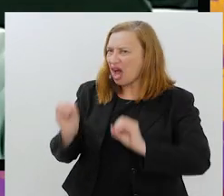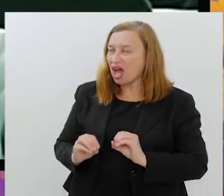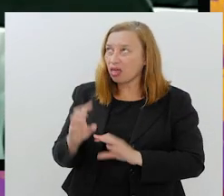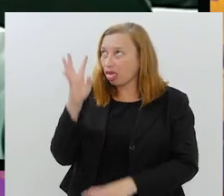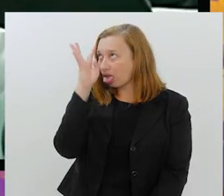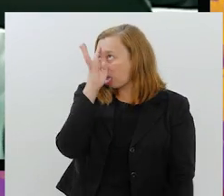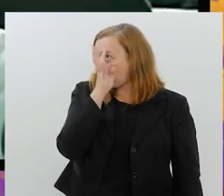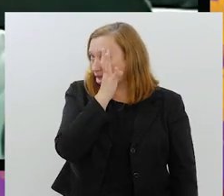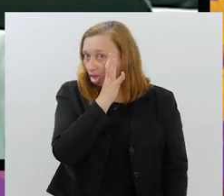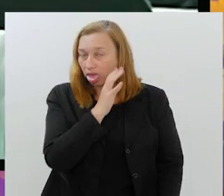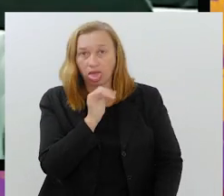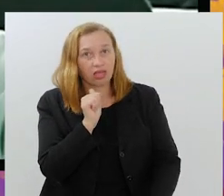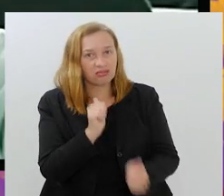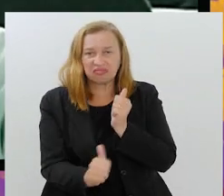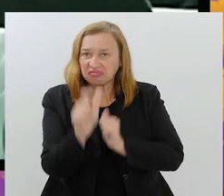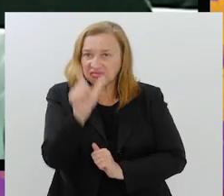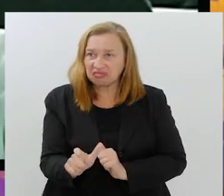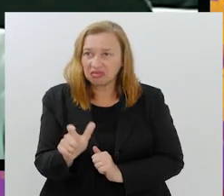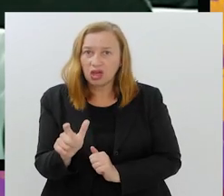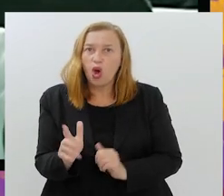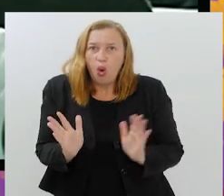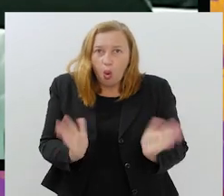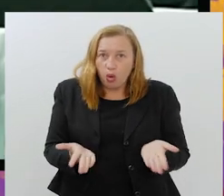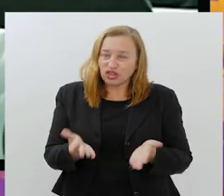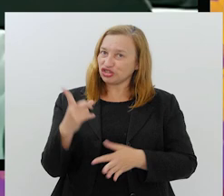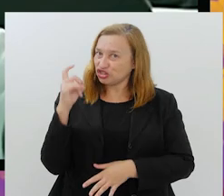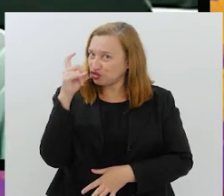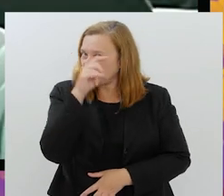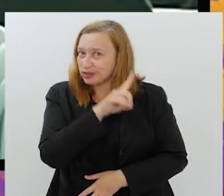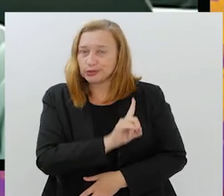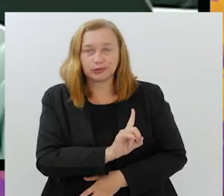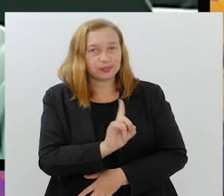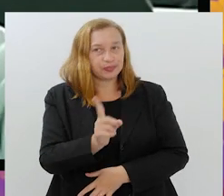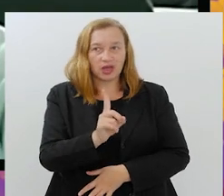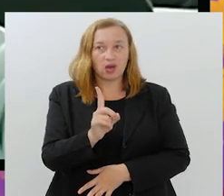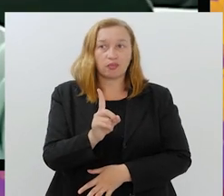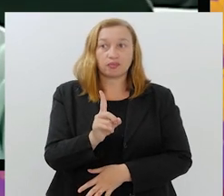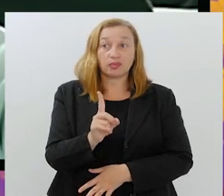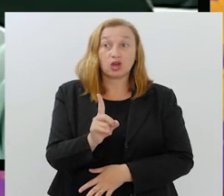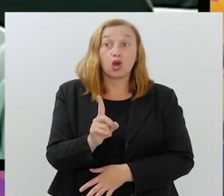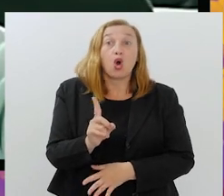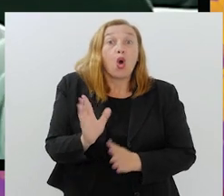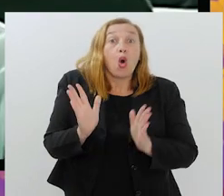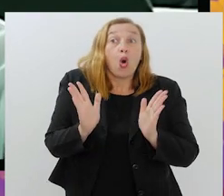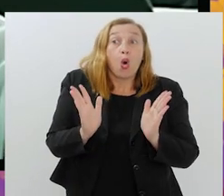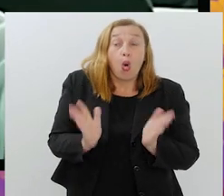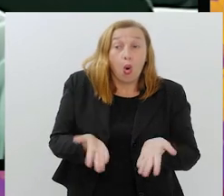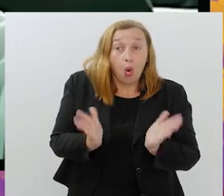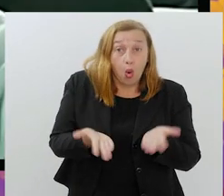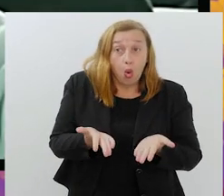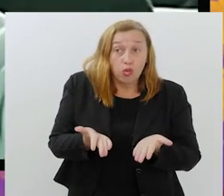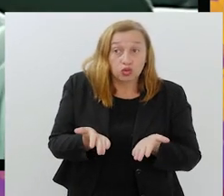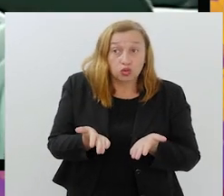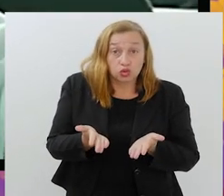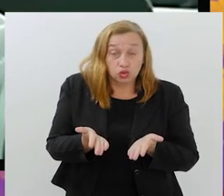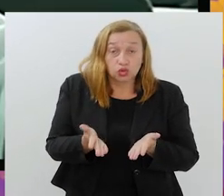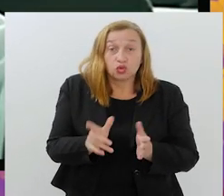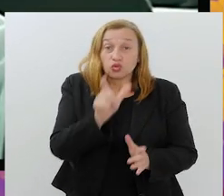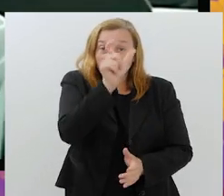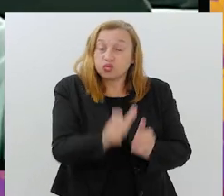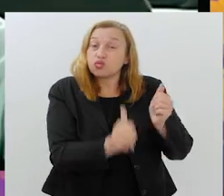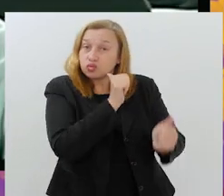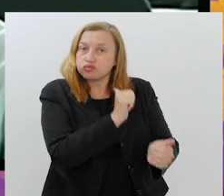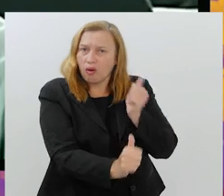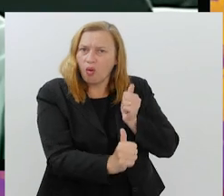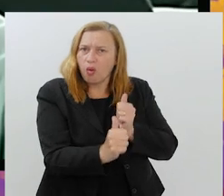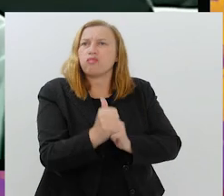Você cresceu ouvindo isso, eu também. Hoje em dia isso não existe mais. É verdade. Por mais que o jogador queira ficar desprovido de certas